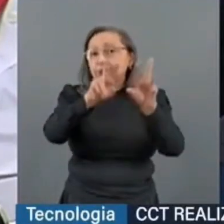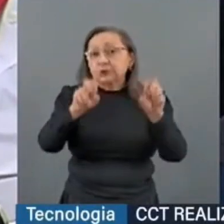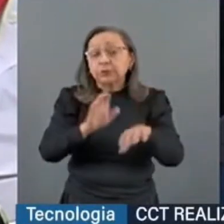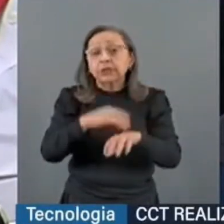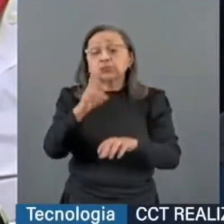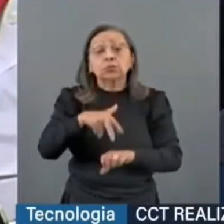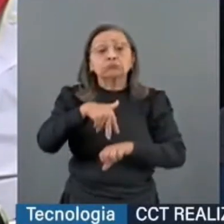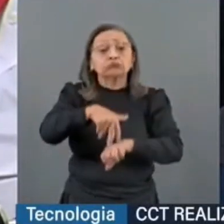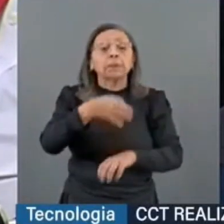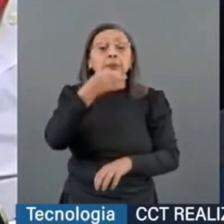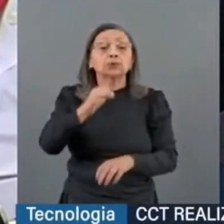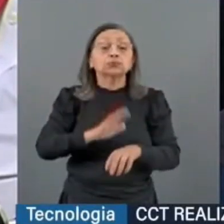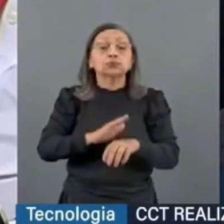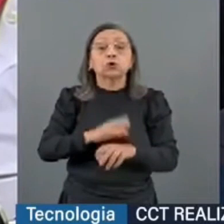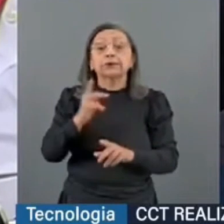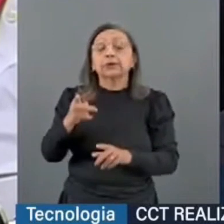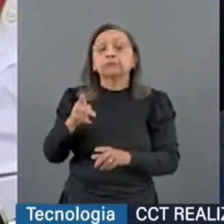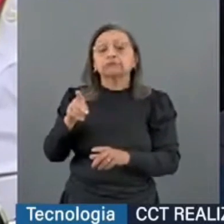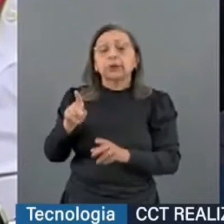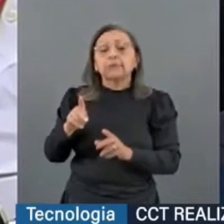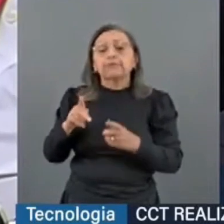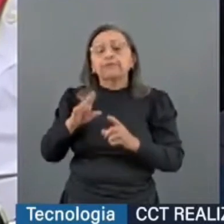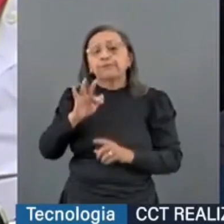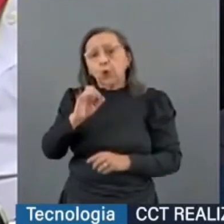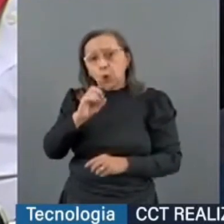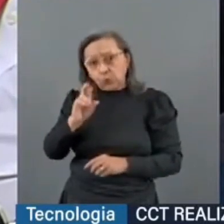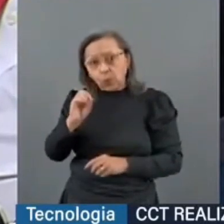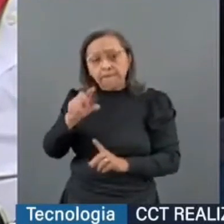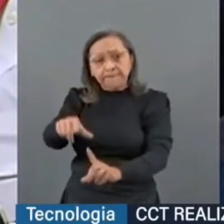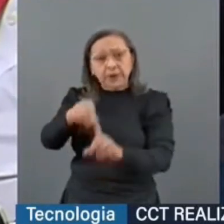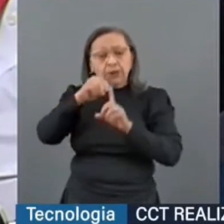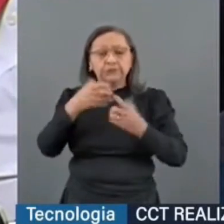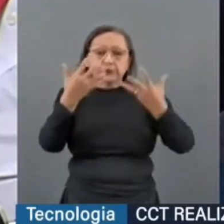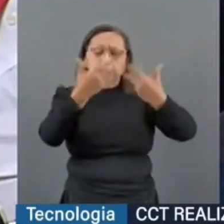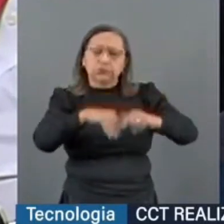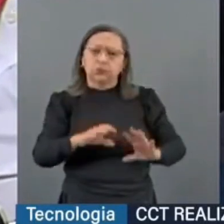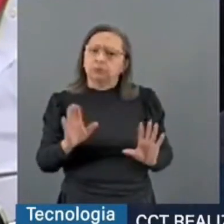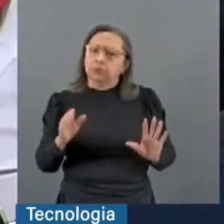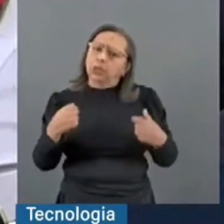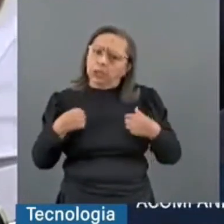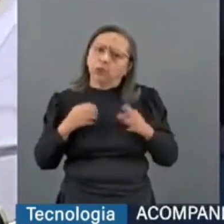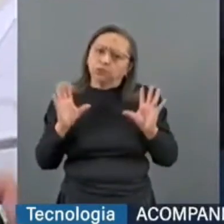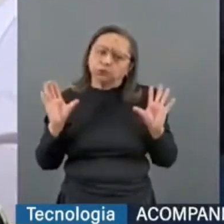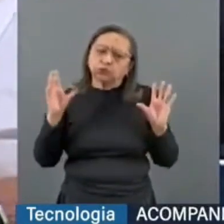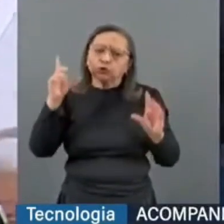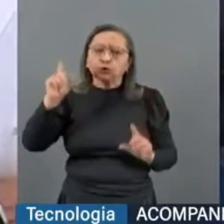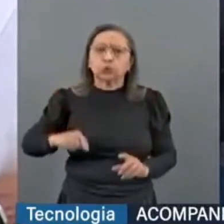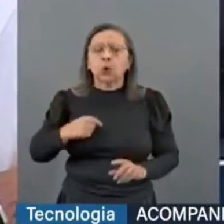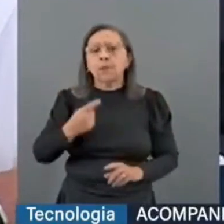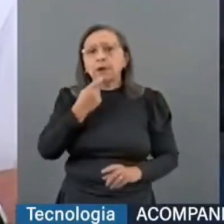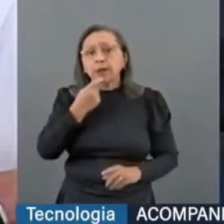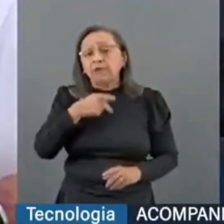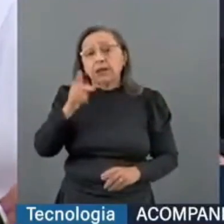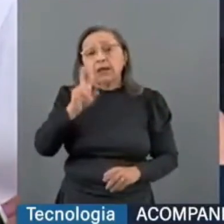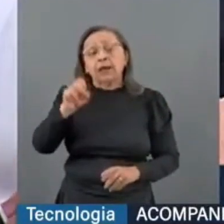sua posição sobre o foro por prerrogativa de função. Eu tenho sido bastante crítico ao chamado foro